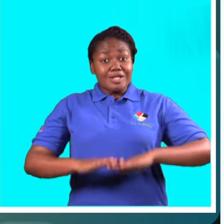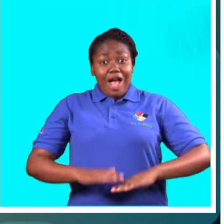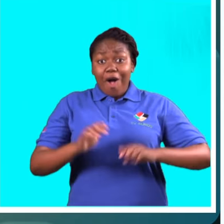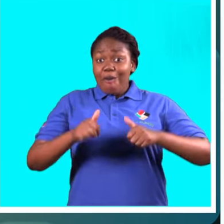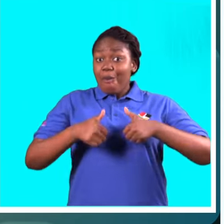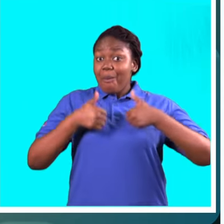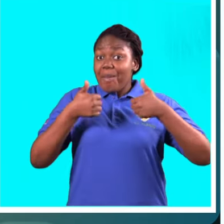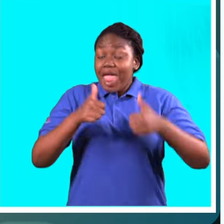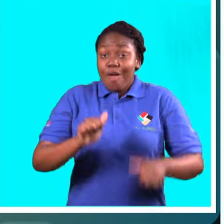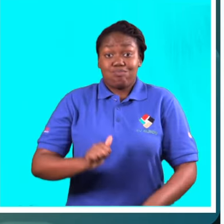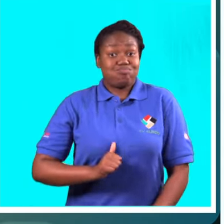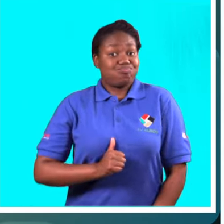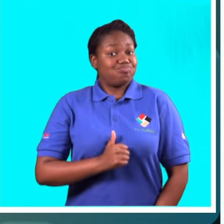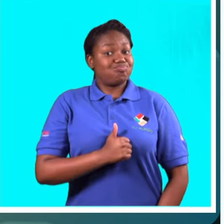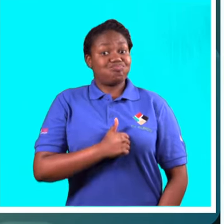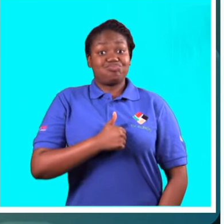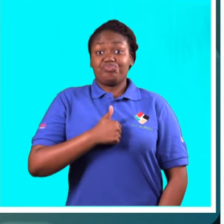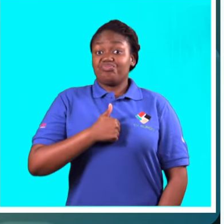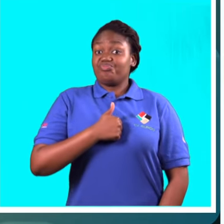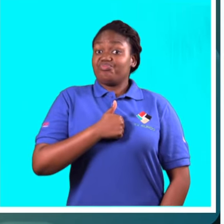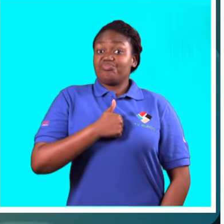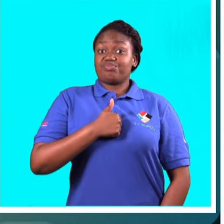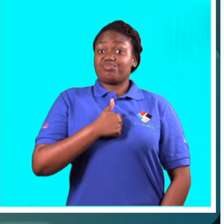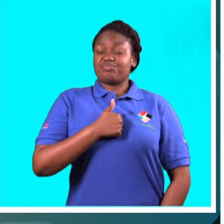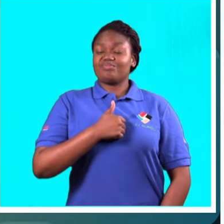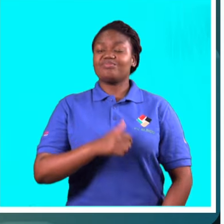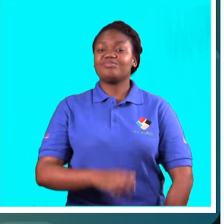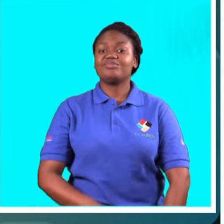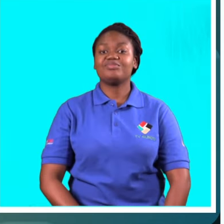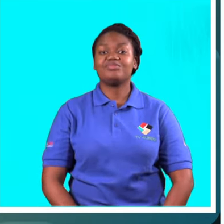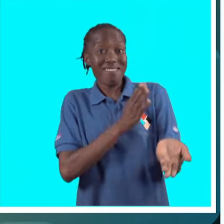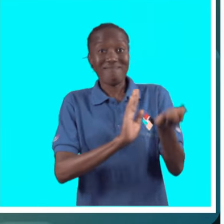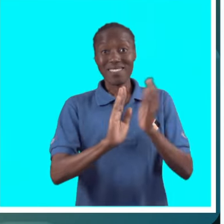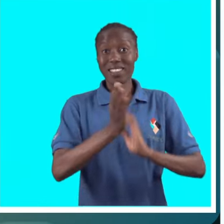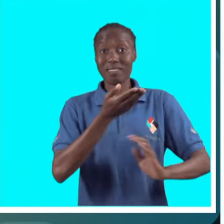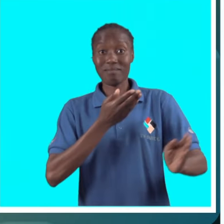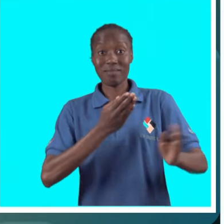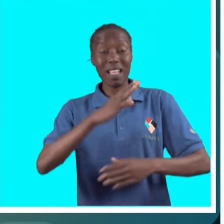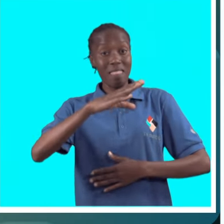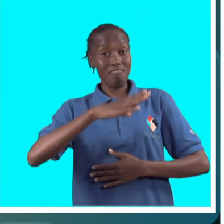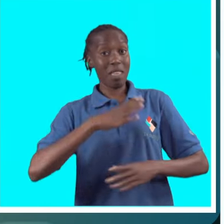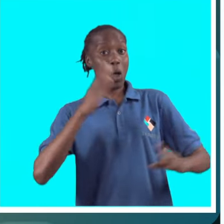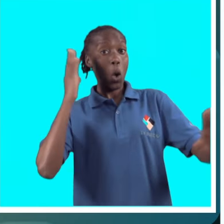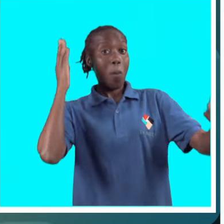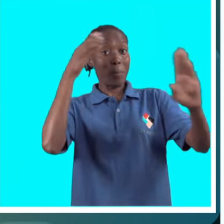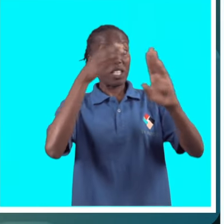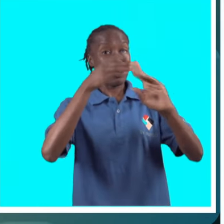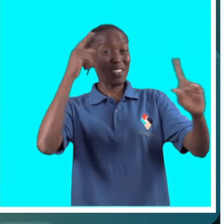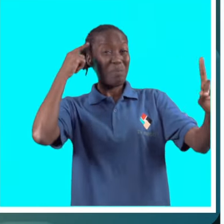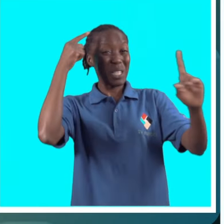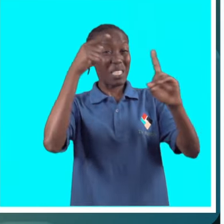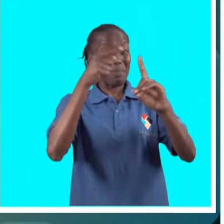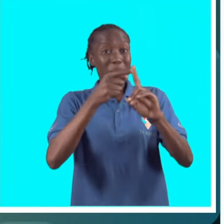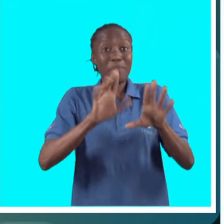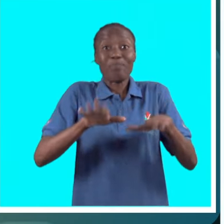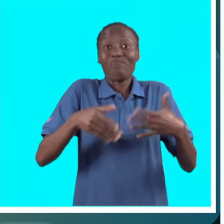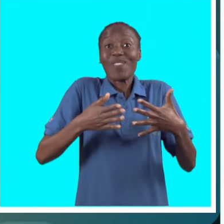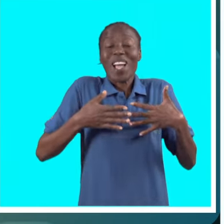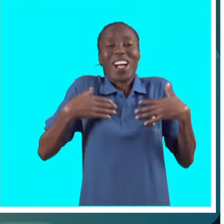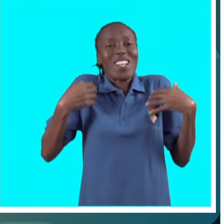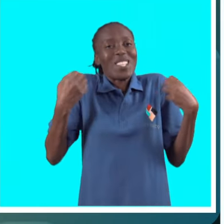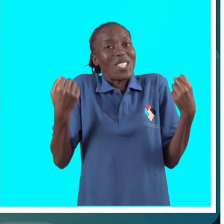Eleva a autoestima e contribui para o bem-estar. O Tancsodú tem como objetivo principal